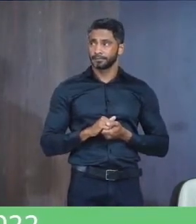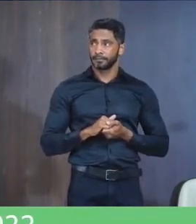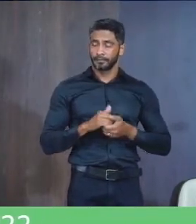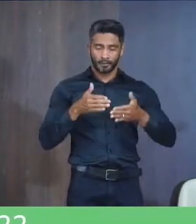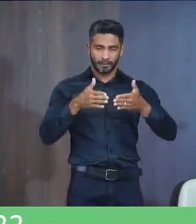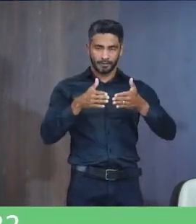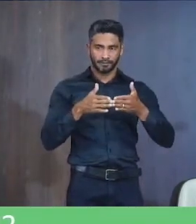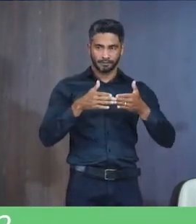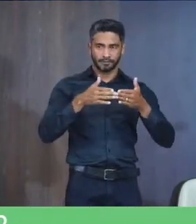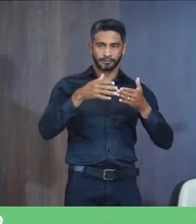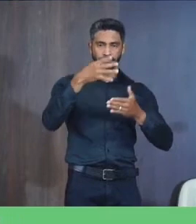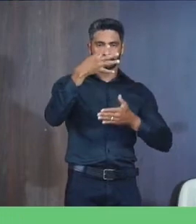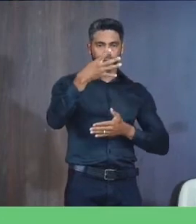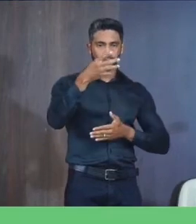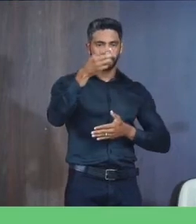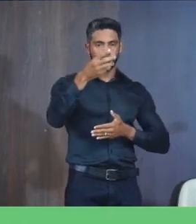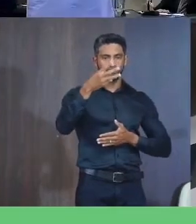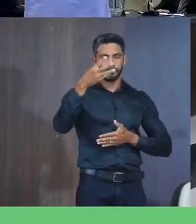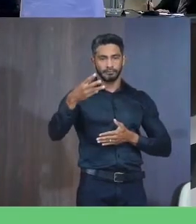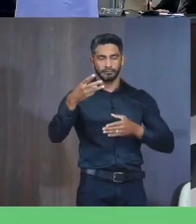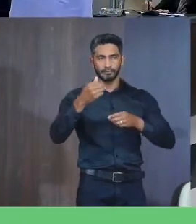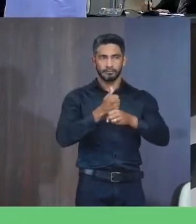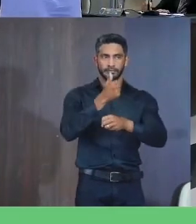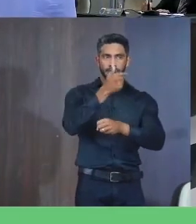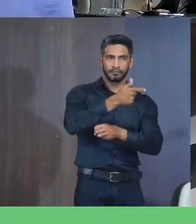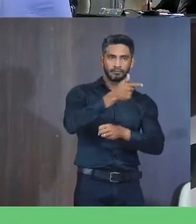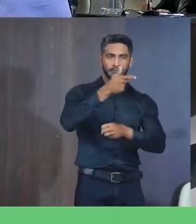Requerimento 433 2022